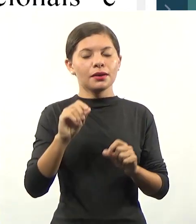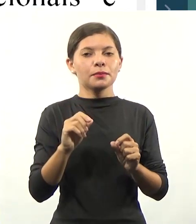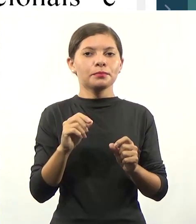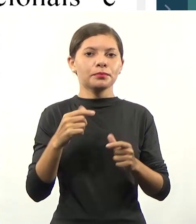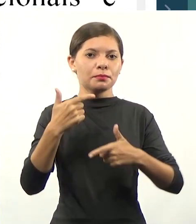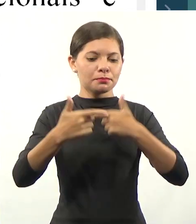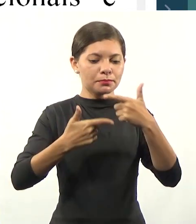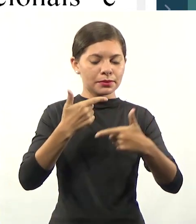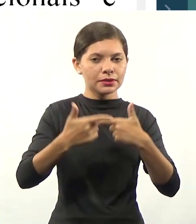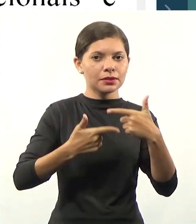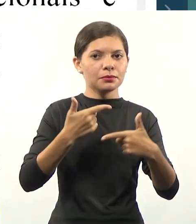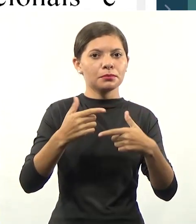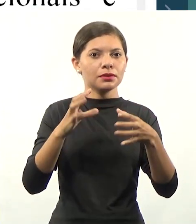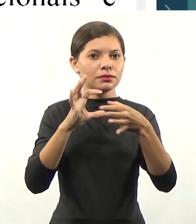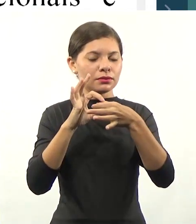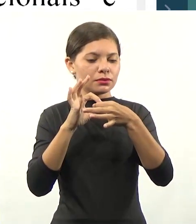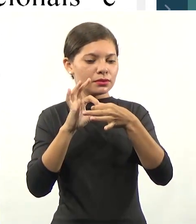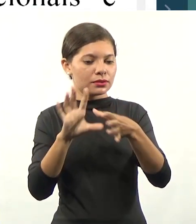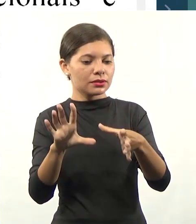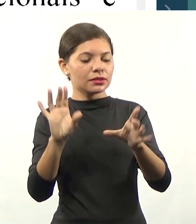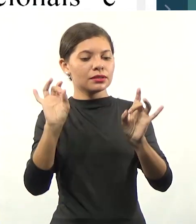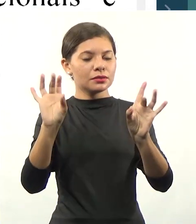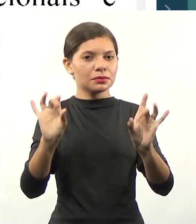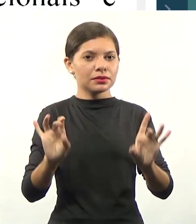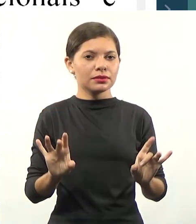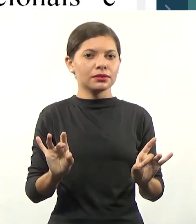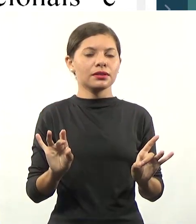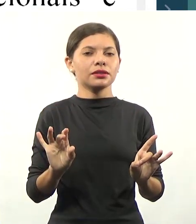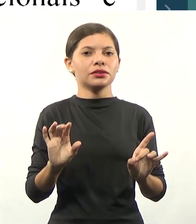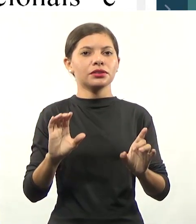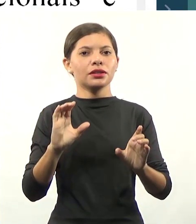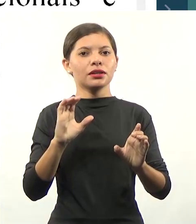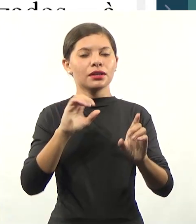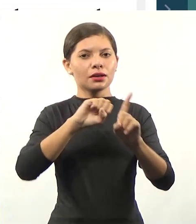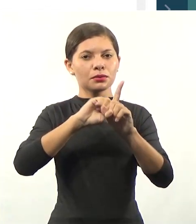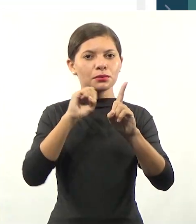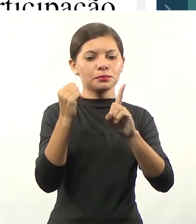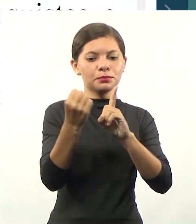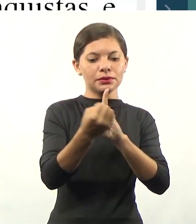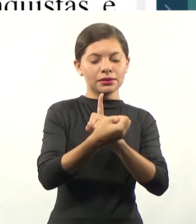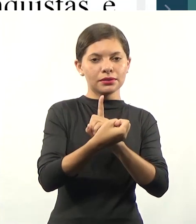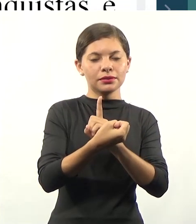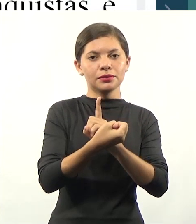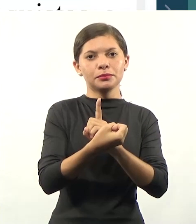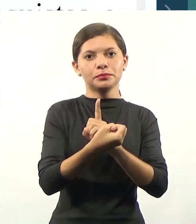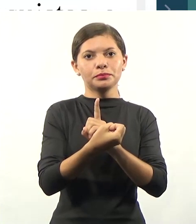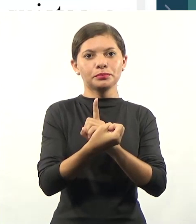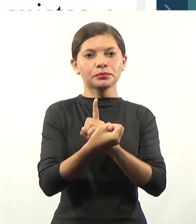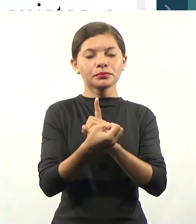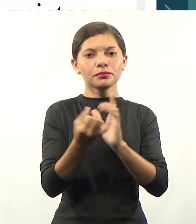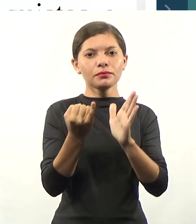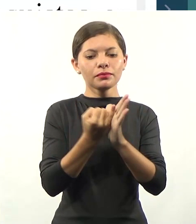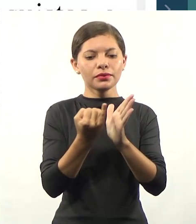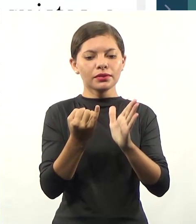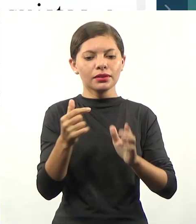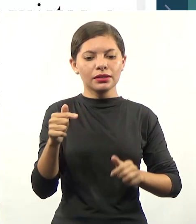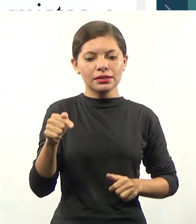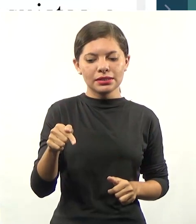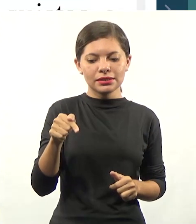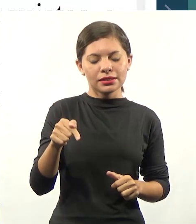estabelecer com esta uma relação de reciprocidade. Inciso 7.